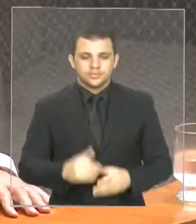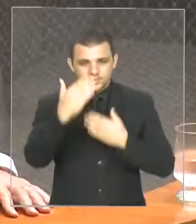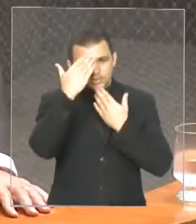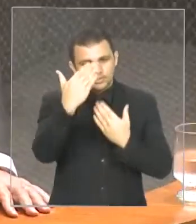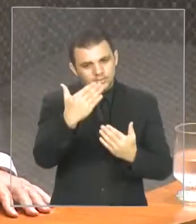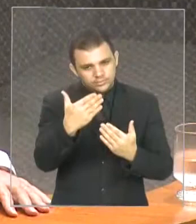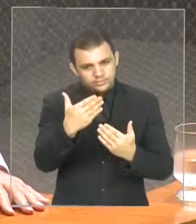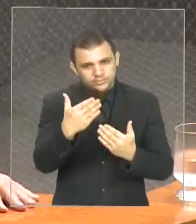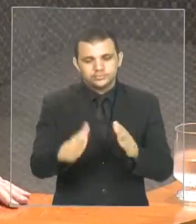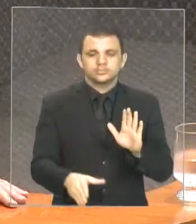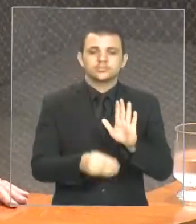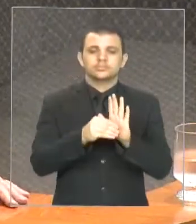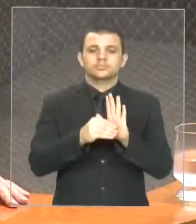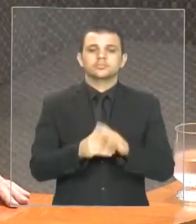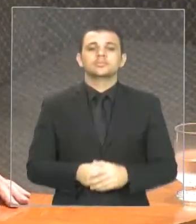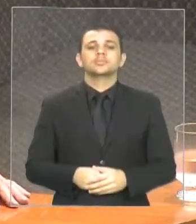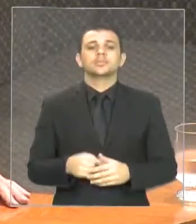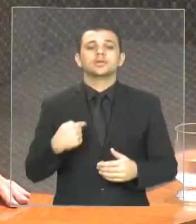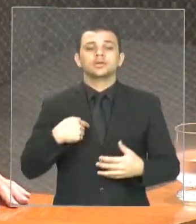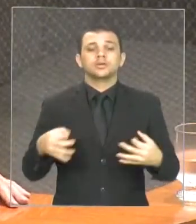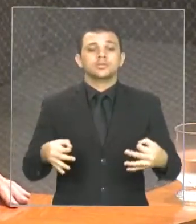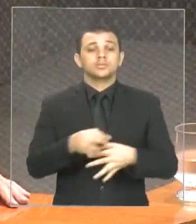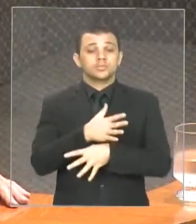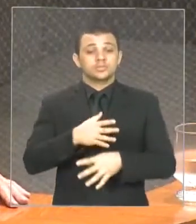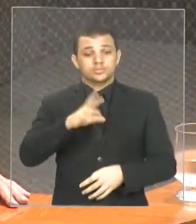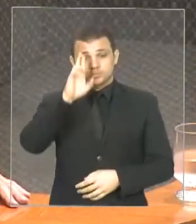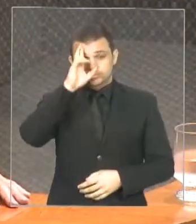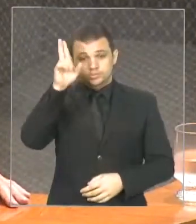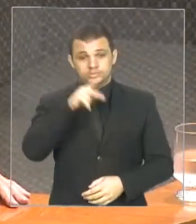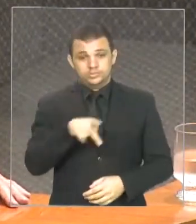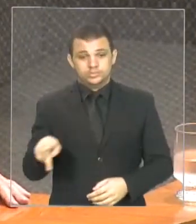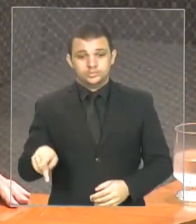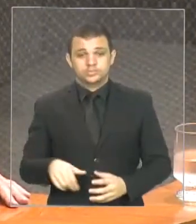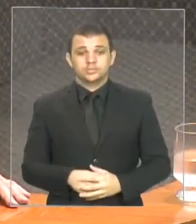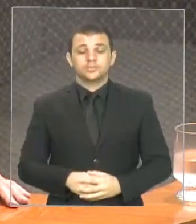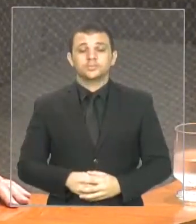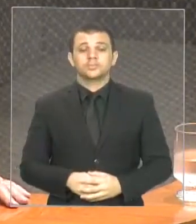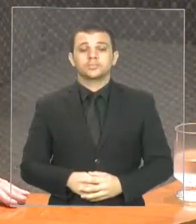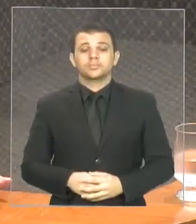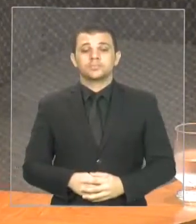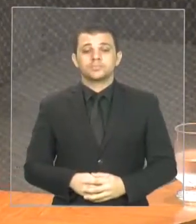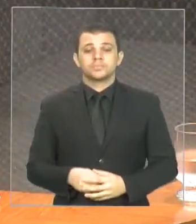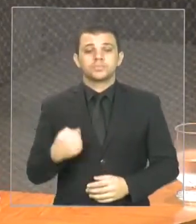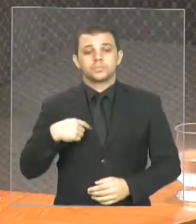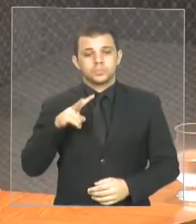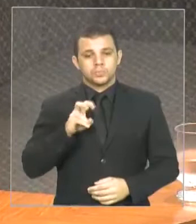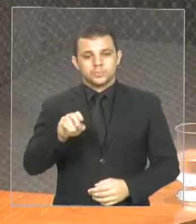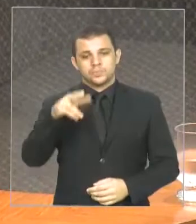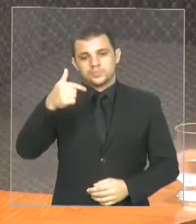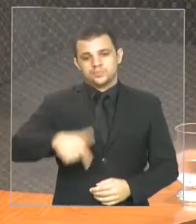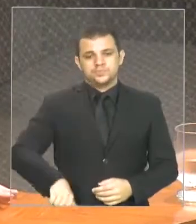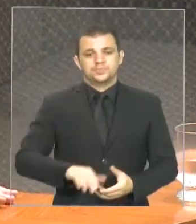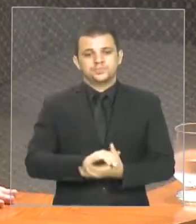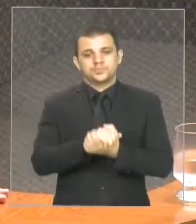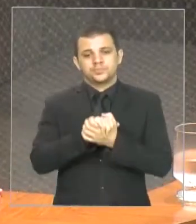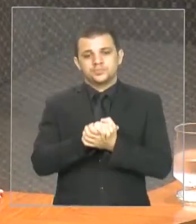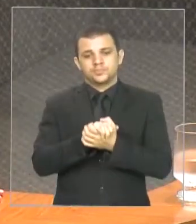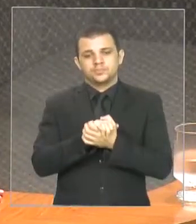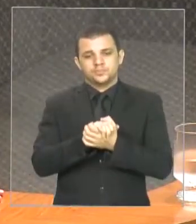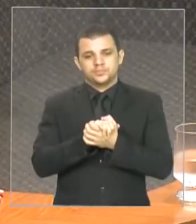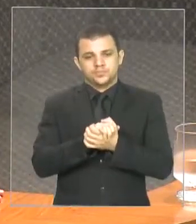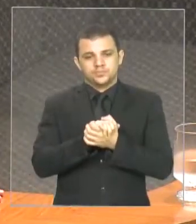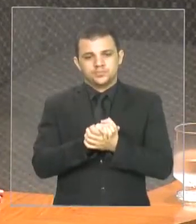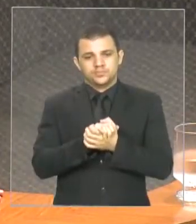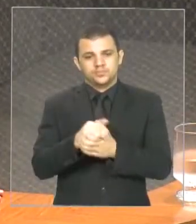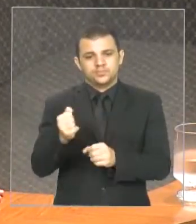parte de Vossa Excelência e para concluir, Sr. Presidente, para concluir, Presidente, mais uma vez, eu saúdo a obra